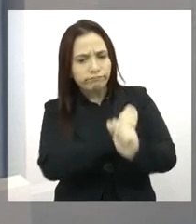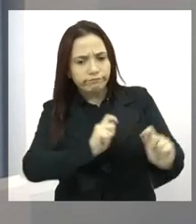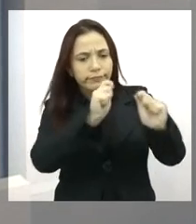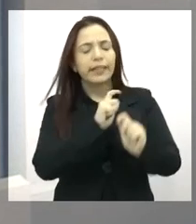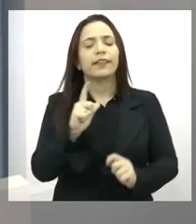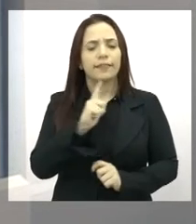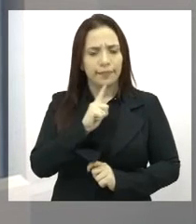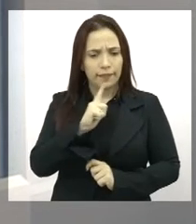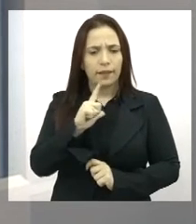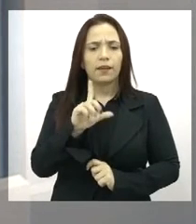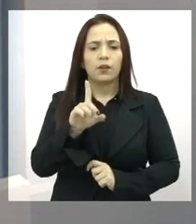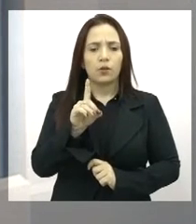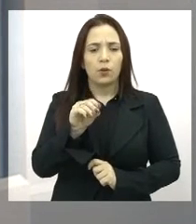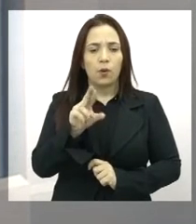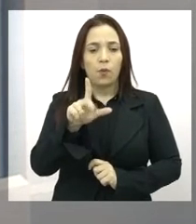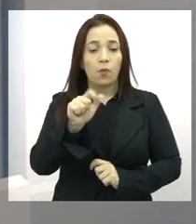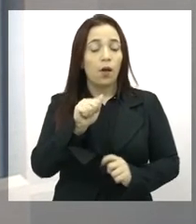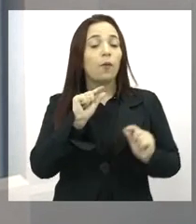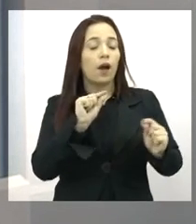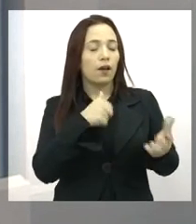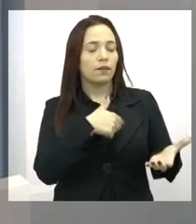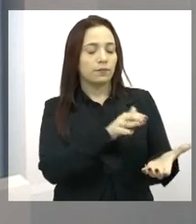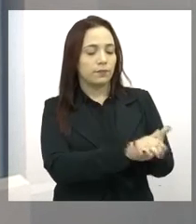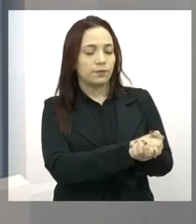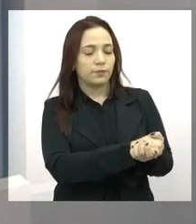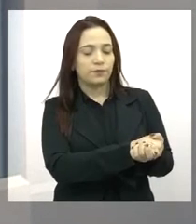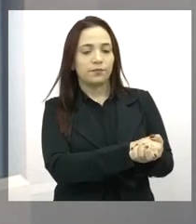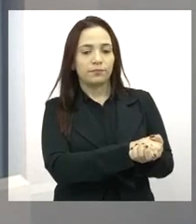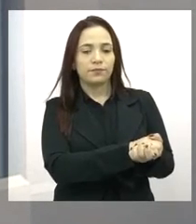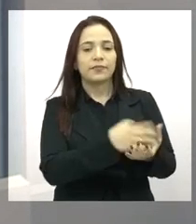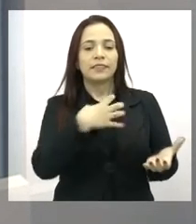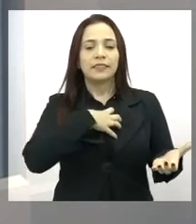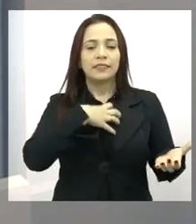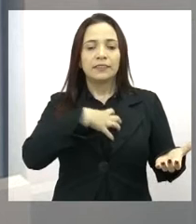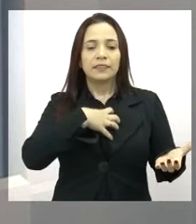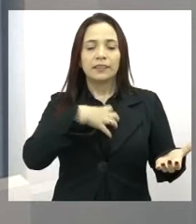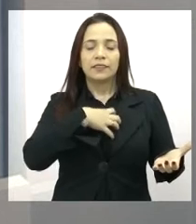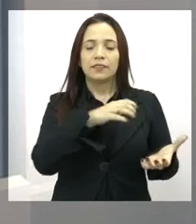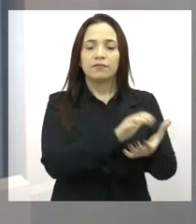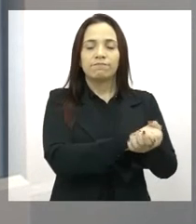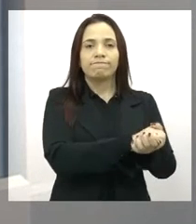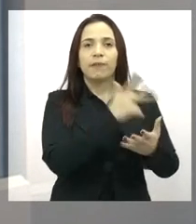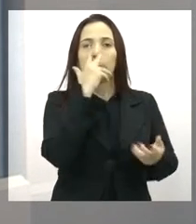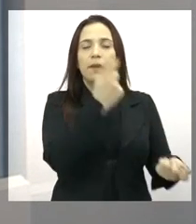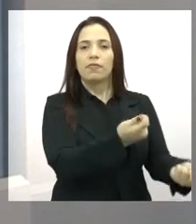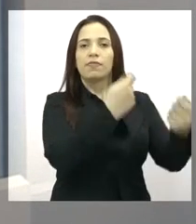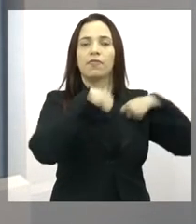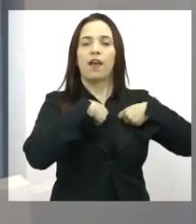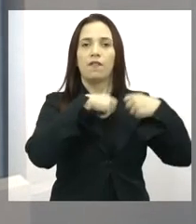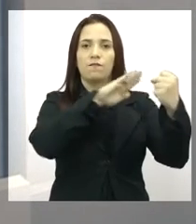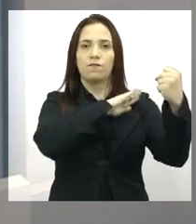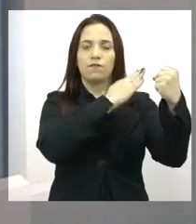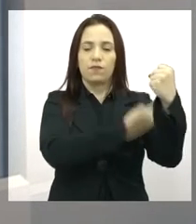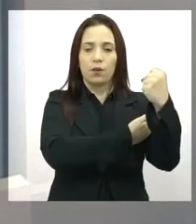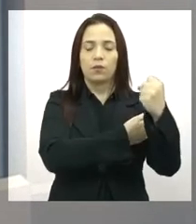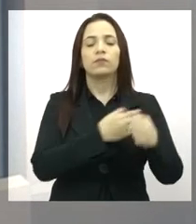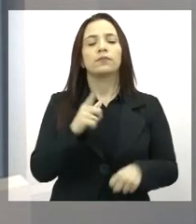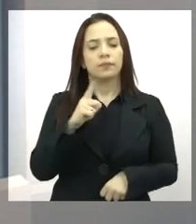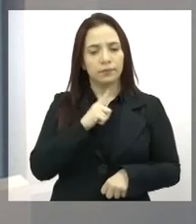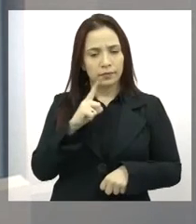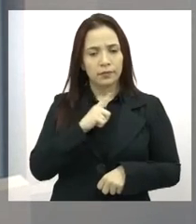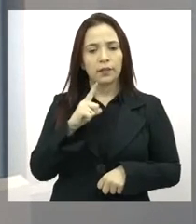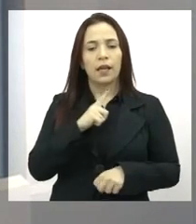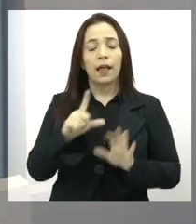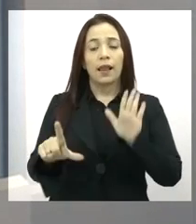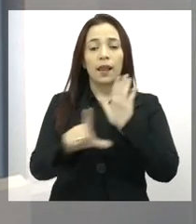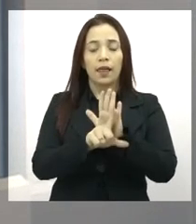muita diferença, só uma segurada de mão faz muita diferença para você ter aquela força necessária. Então, muitas vezes,